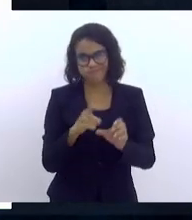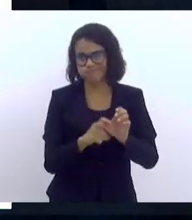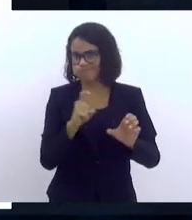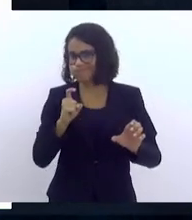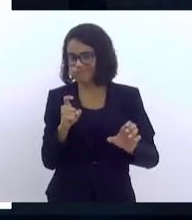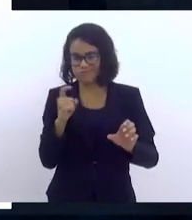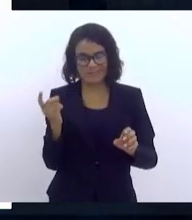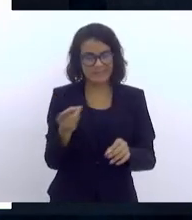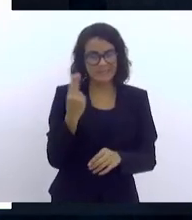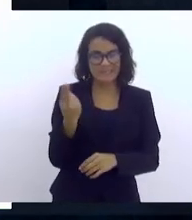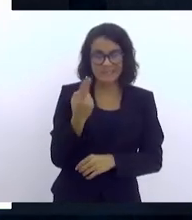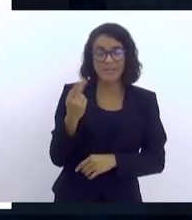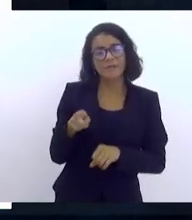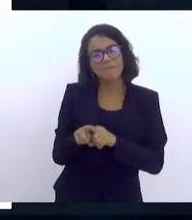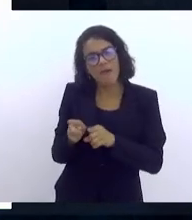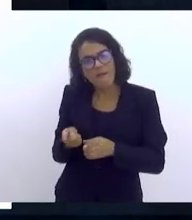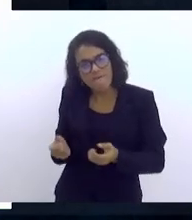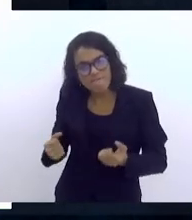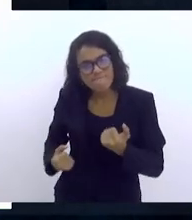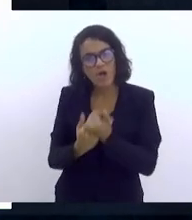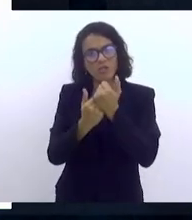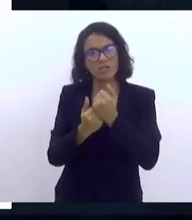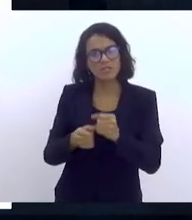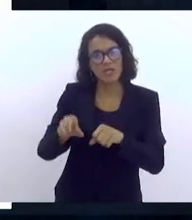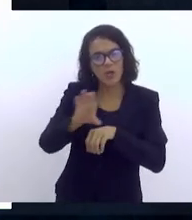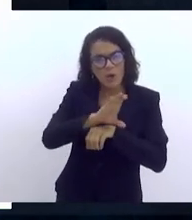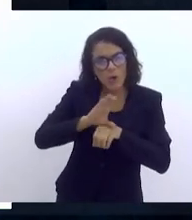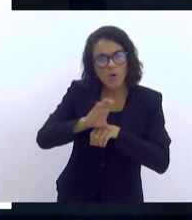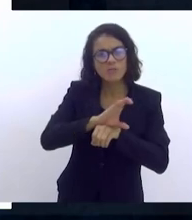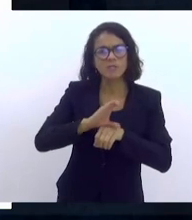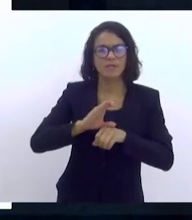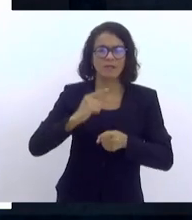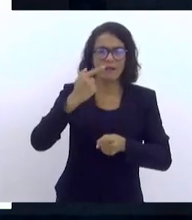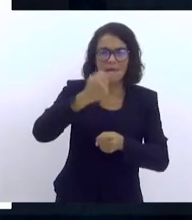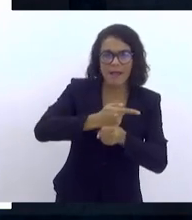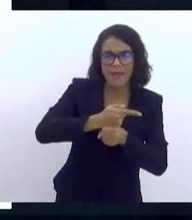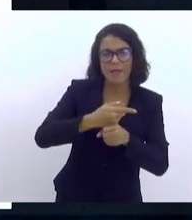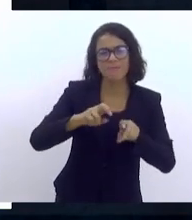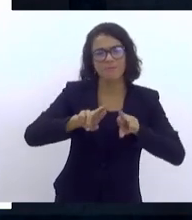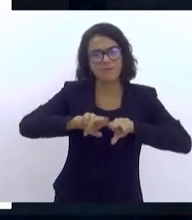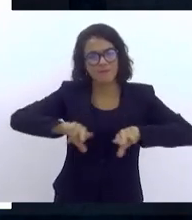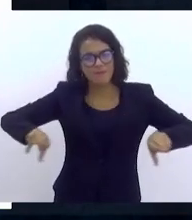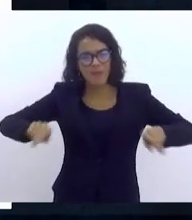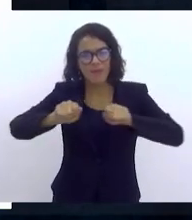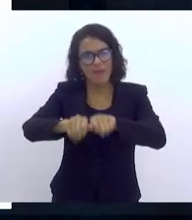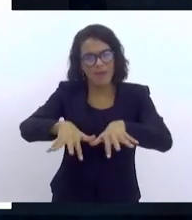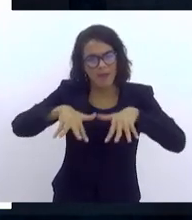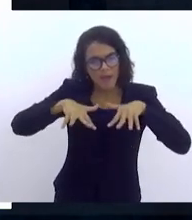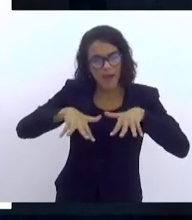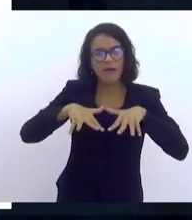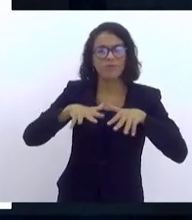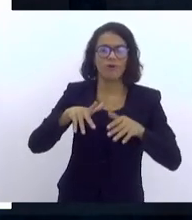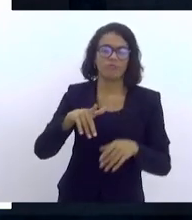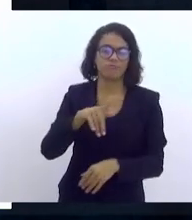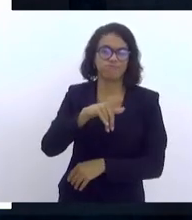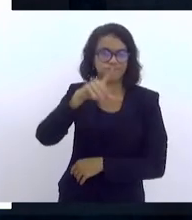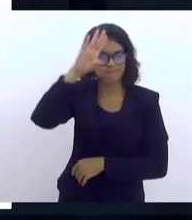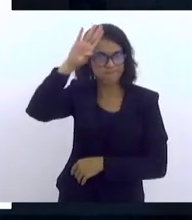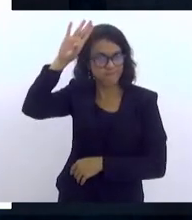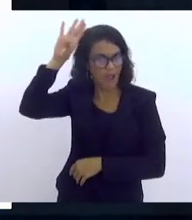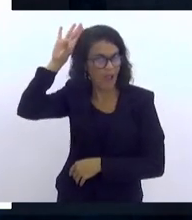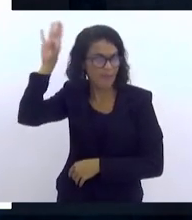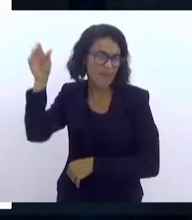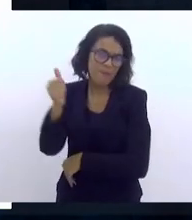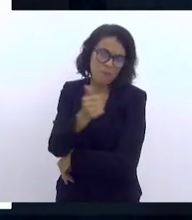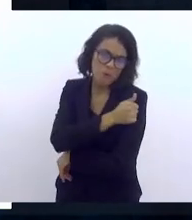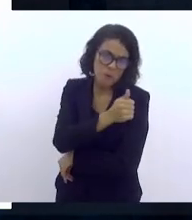fortalecer conselhos, grêmios estudantis, centros acadêmicos, diretórios, enfim. Os meninos e meninas